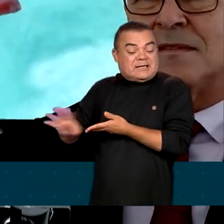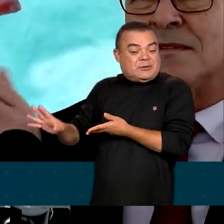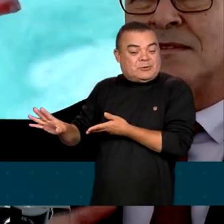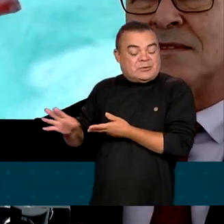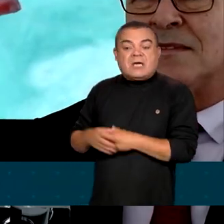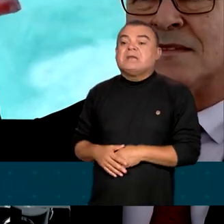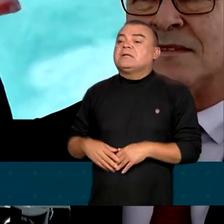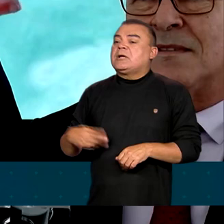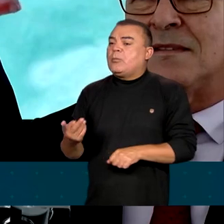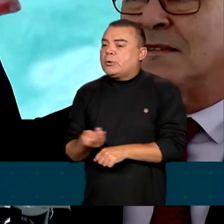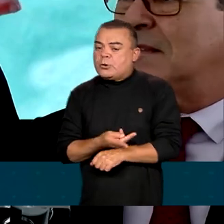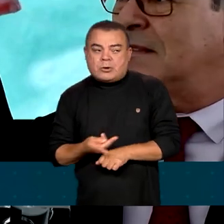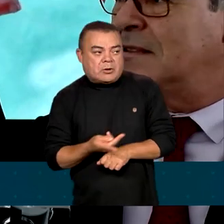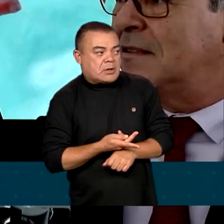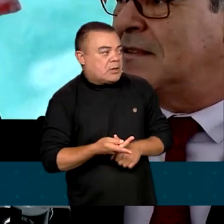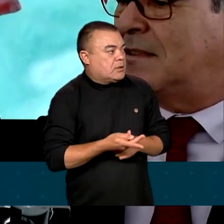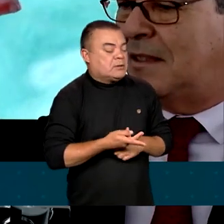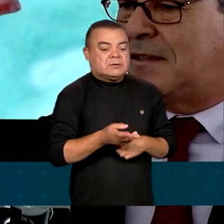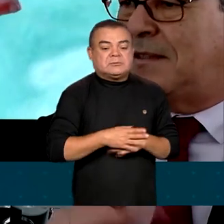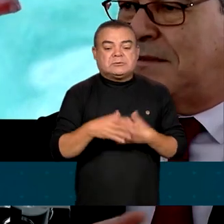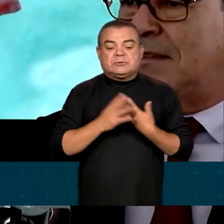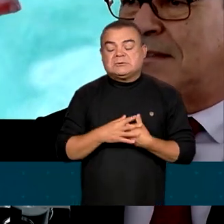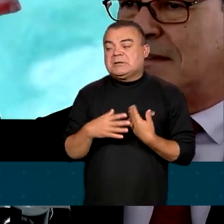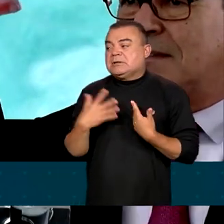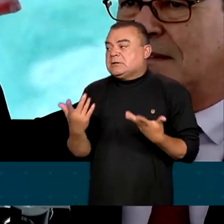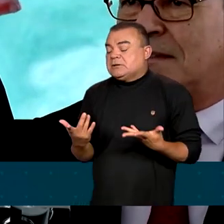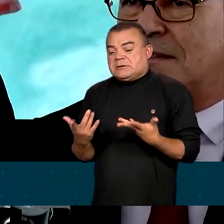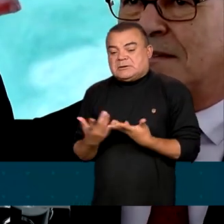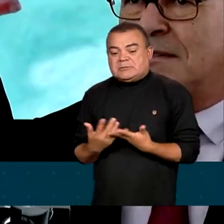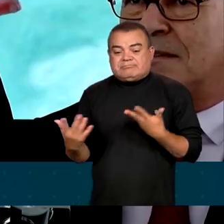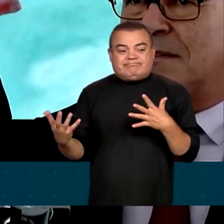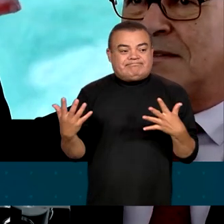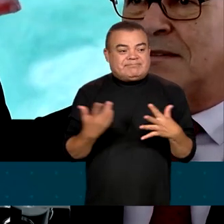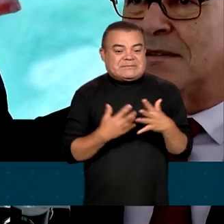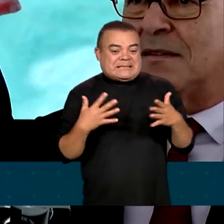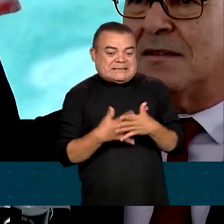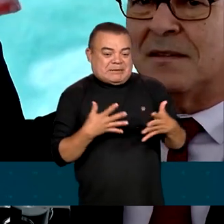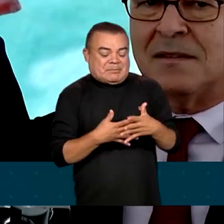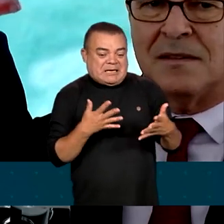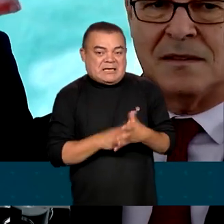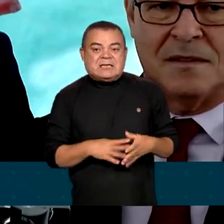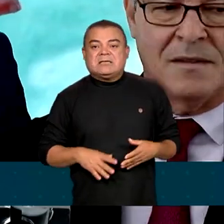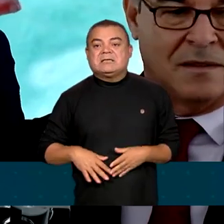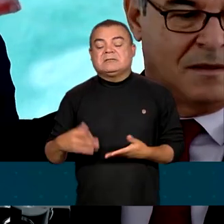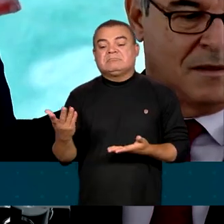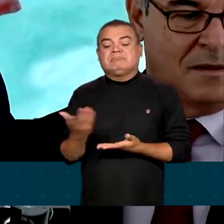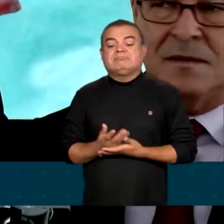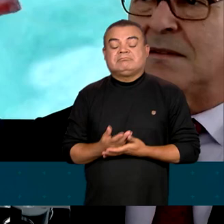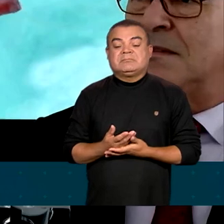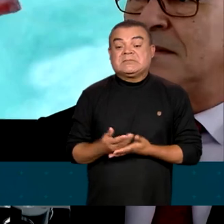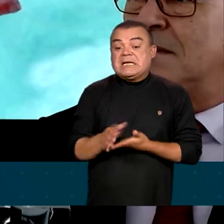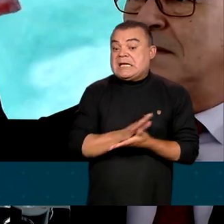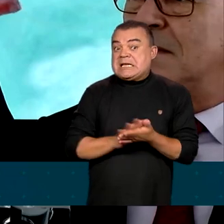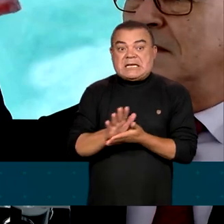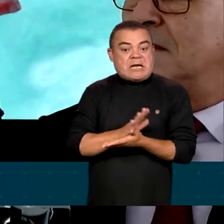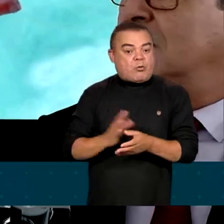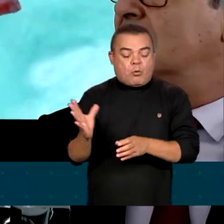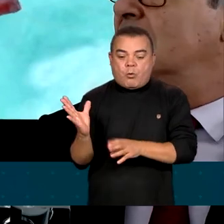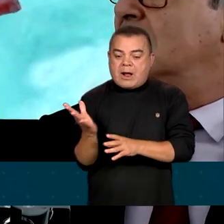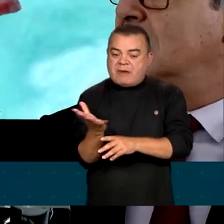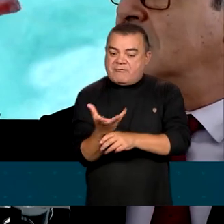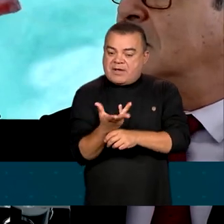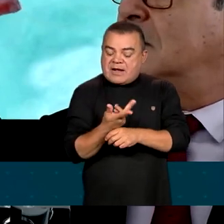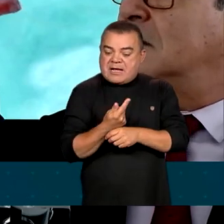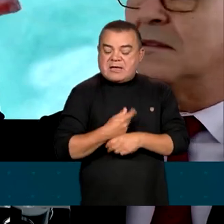buscando retórica, estão querendo dividir o agro, desqualificar as ações que o governo do presidente Lula já